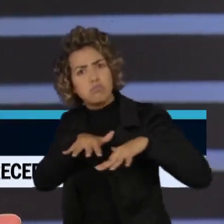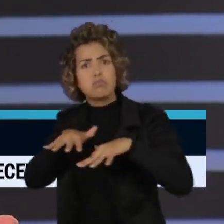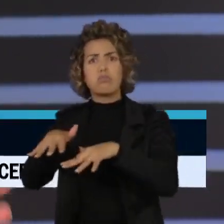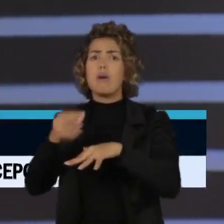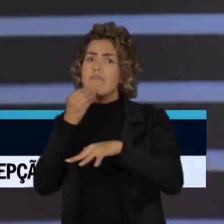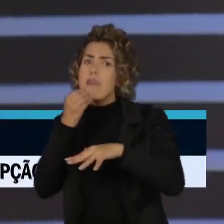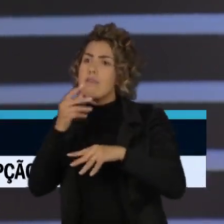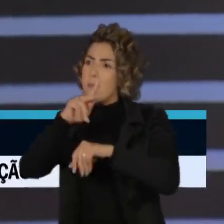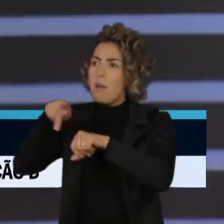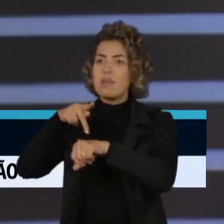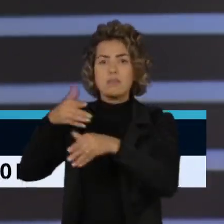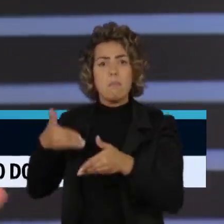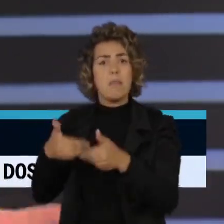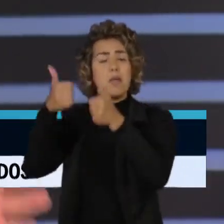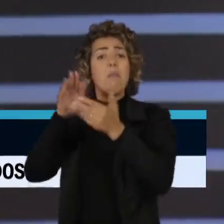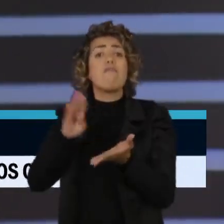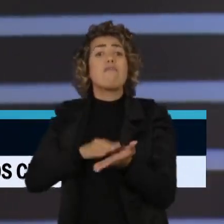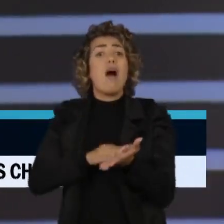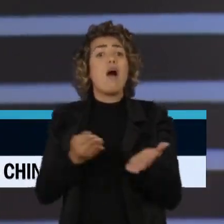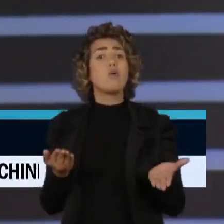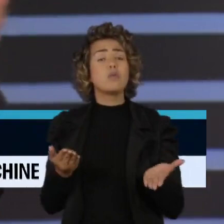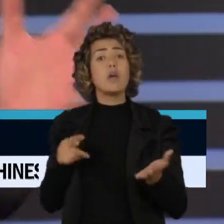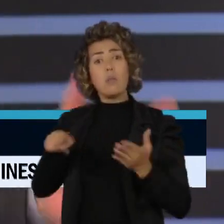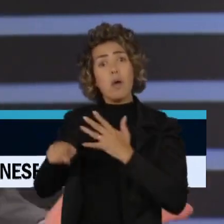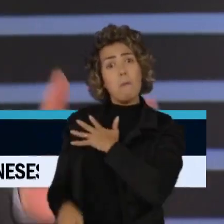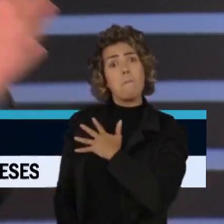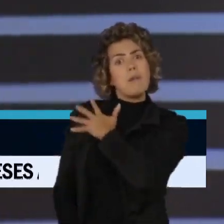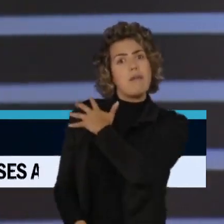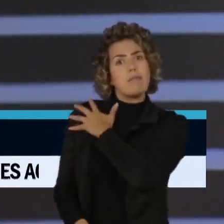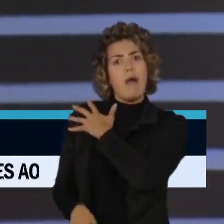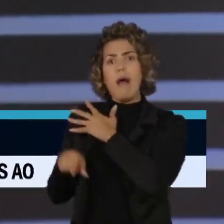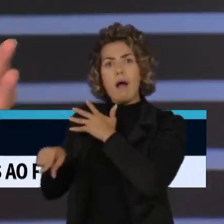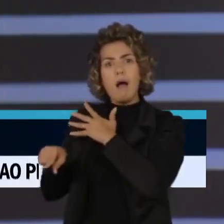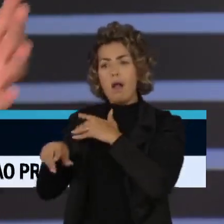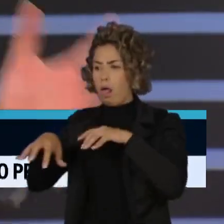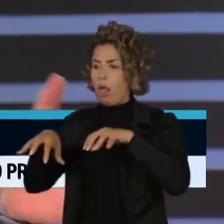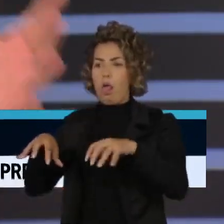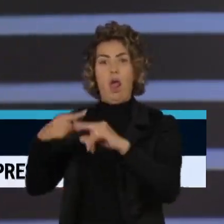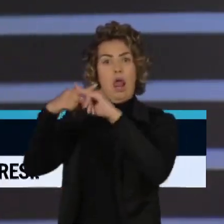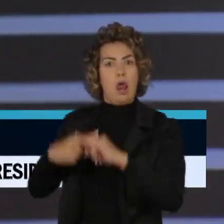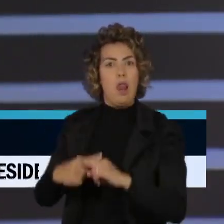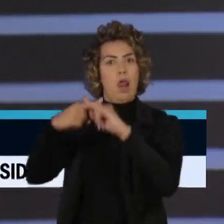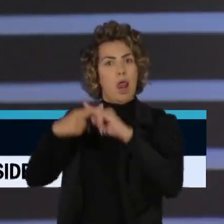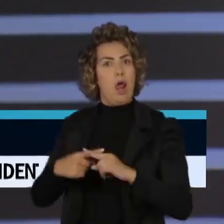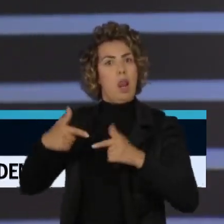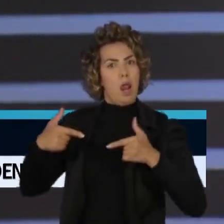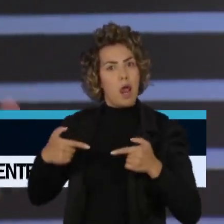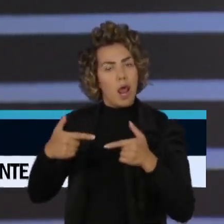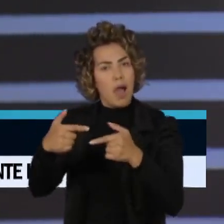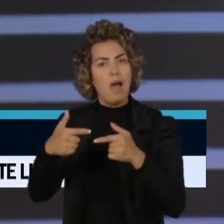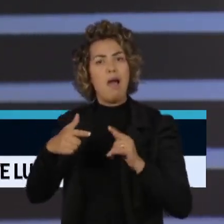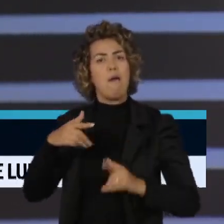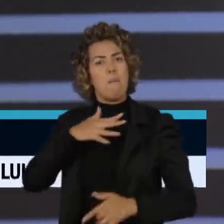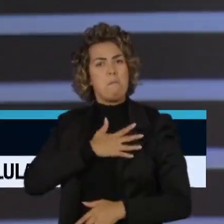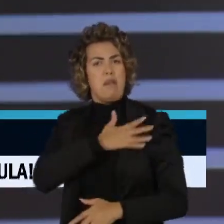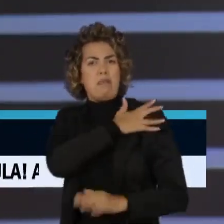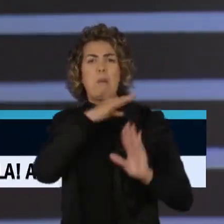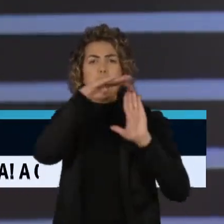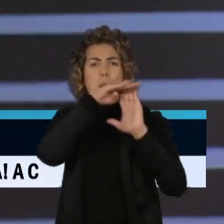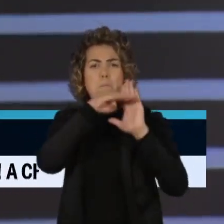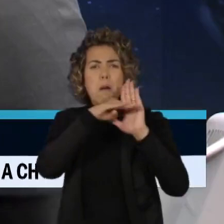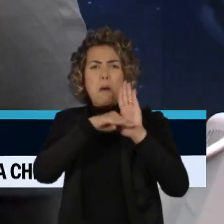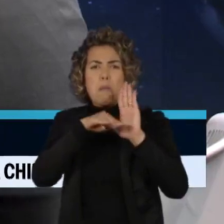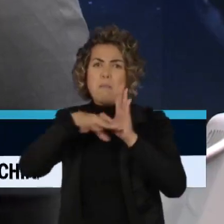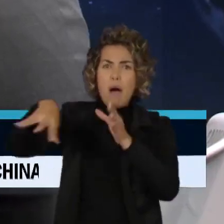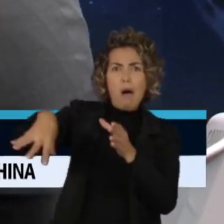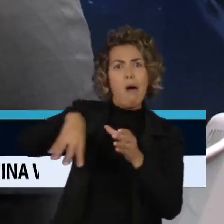reconstruir o país. Mas isso não acontece, porque você tem grupos militares brigando, neste momento, militares e paramilitares, pelo controle do país. E